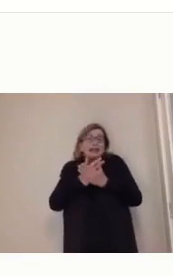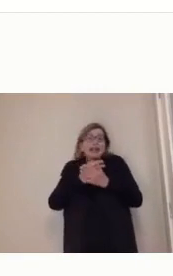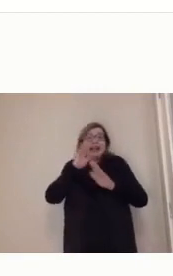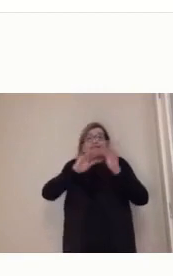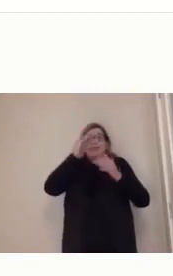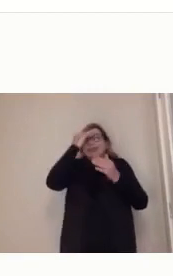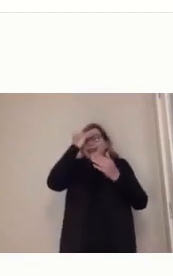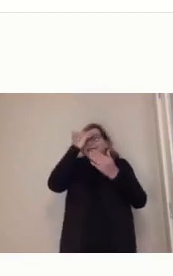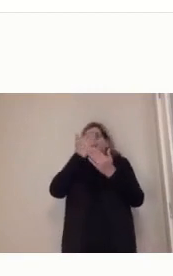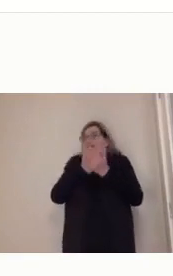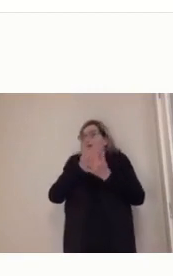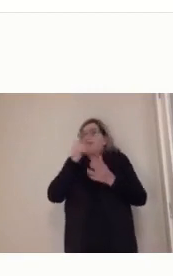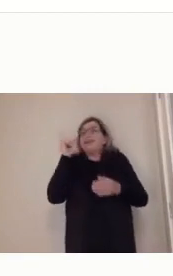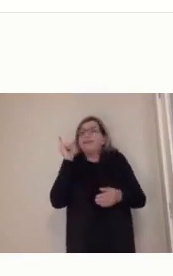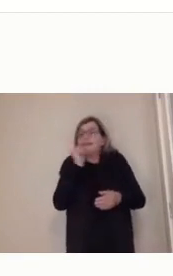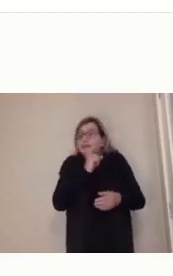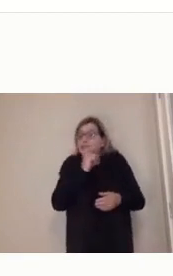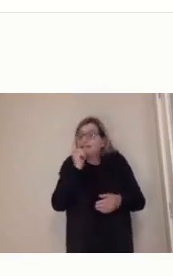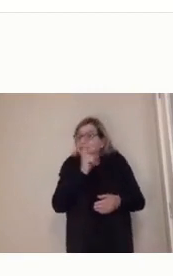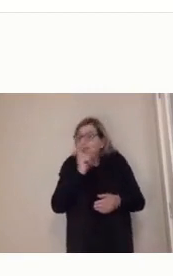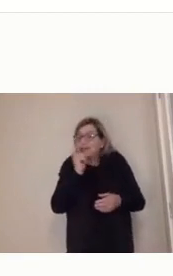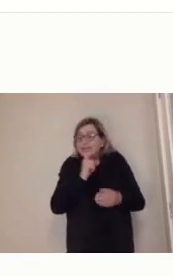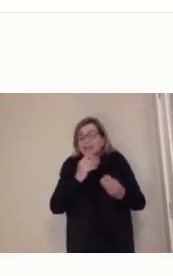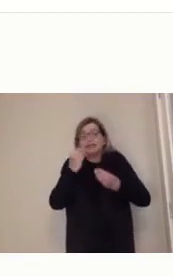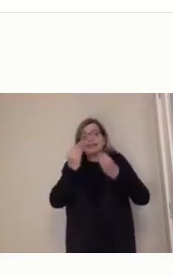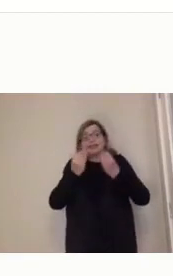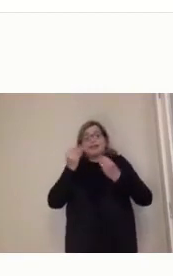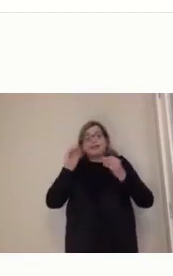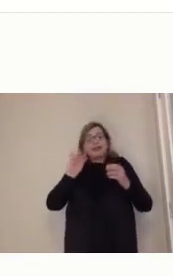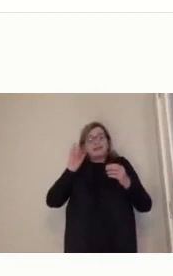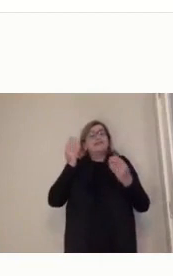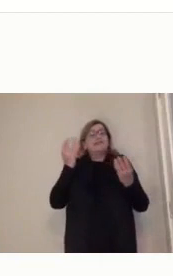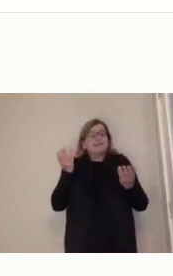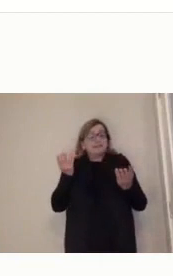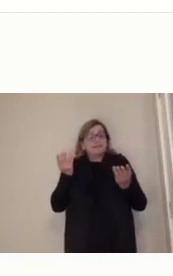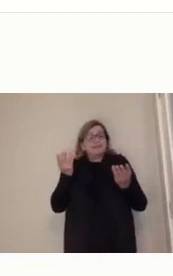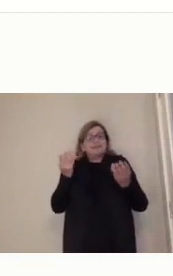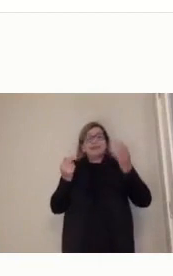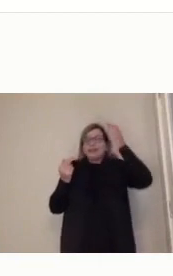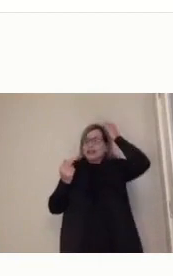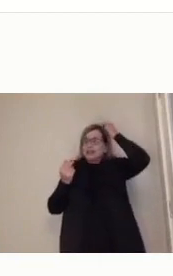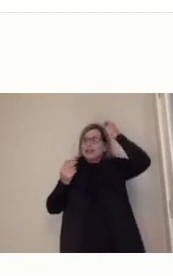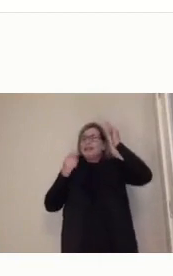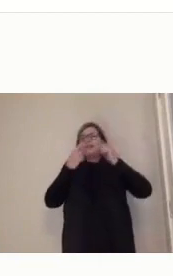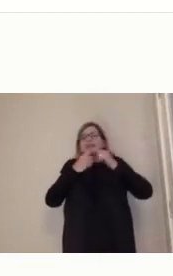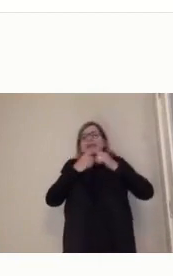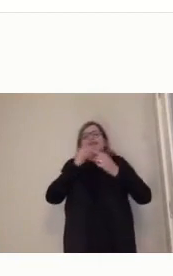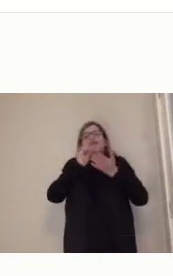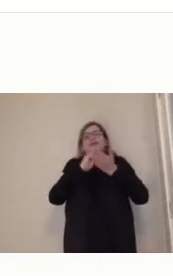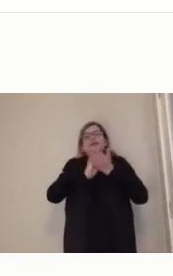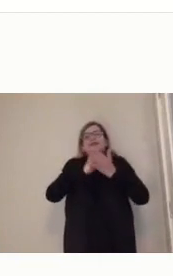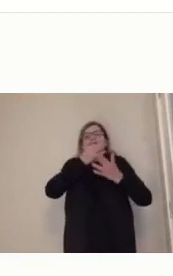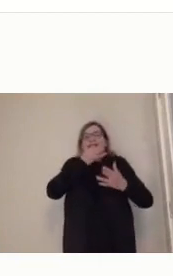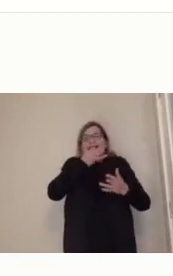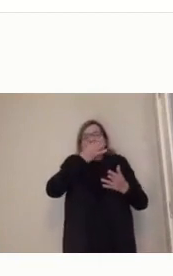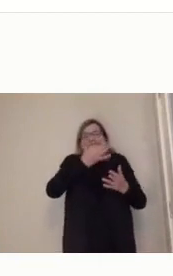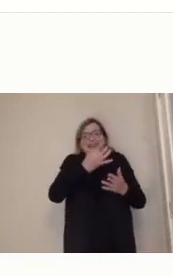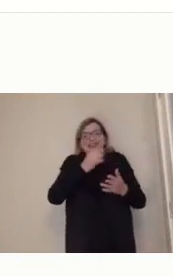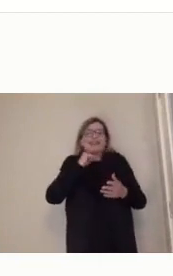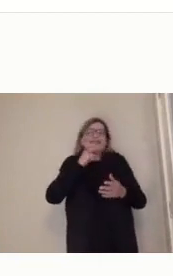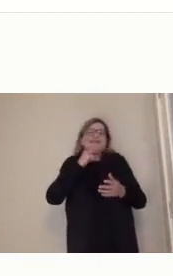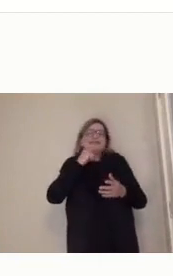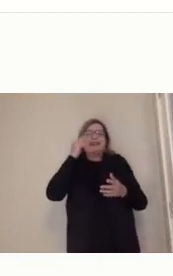né? Porque elas não conseguem refletir profundamente sobre uma determinada situação. Então, a técnica pela